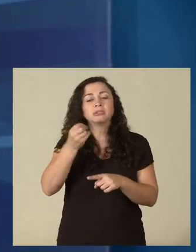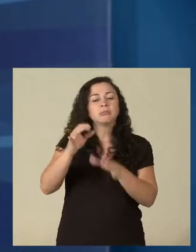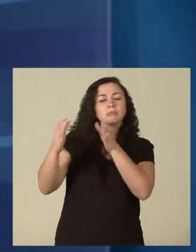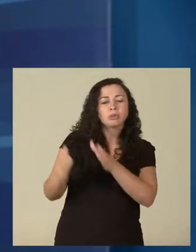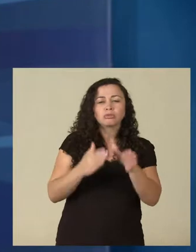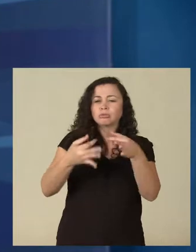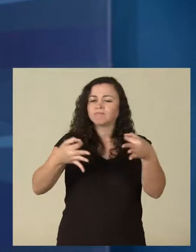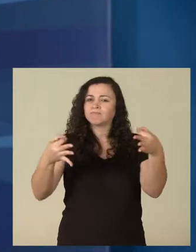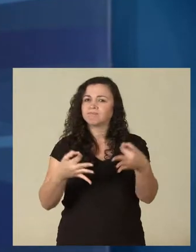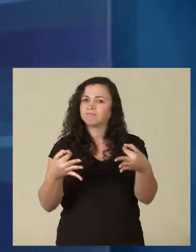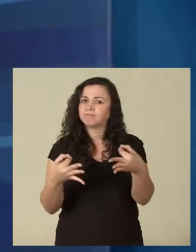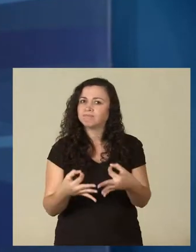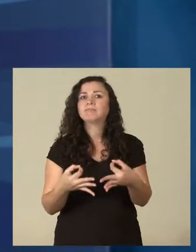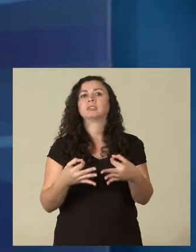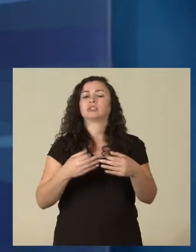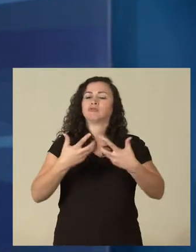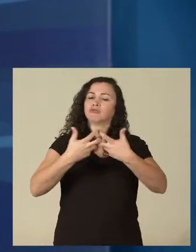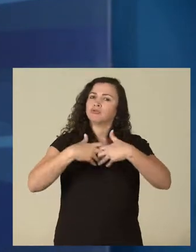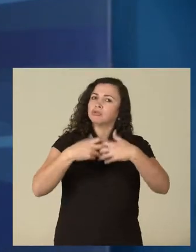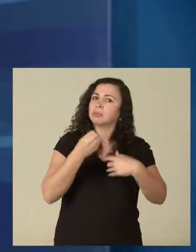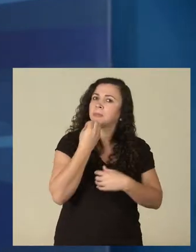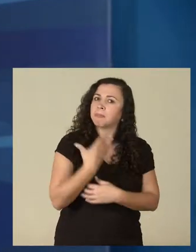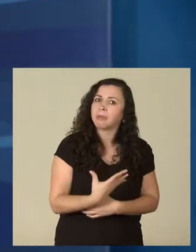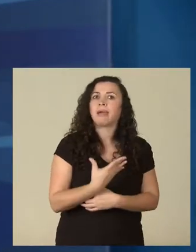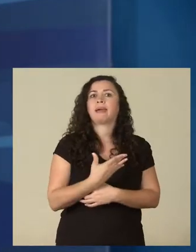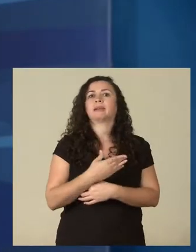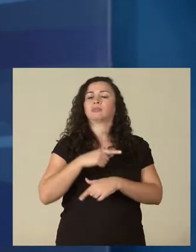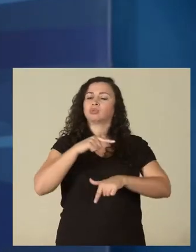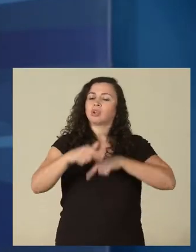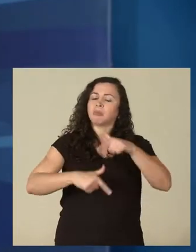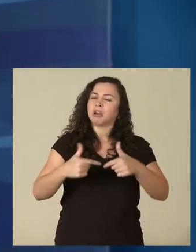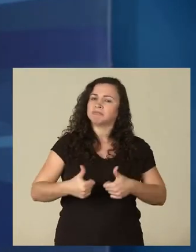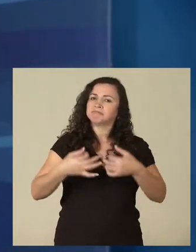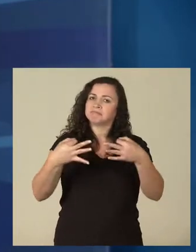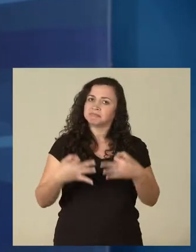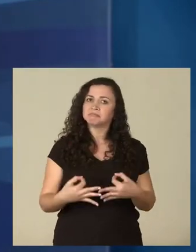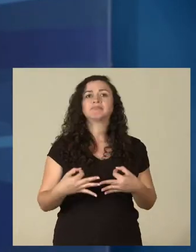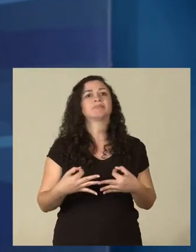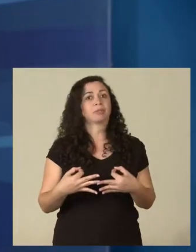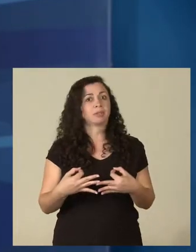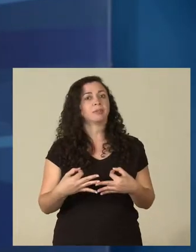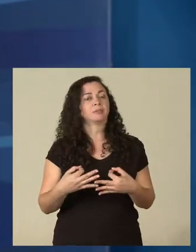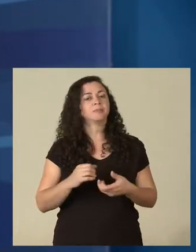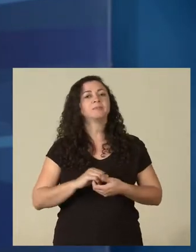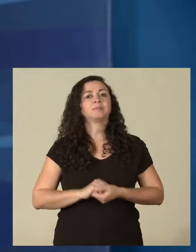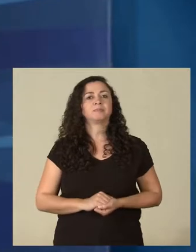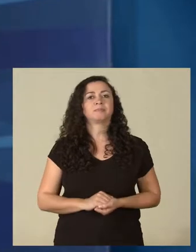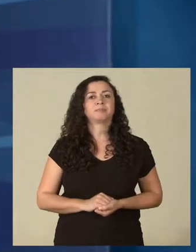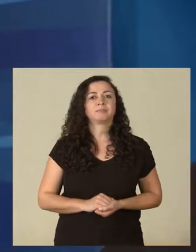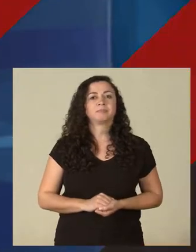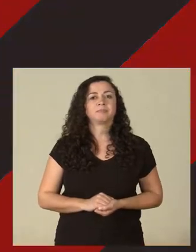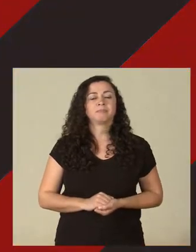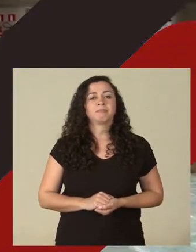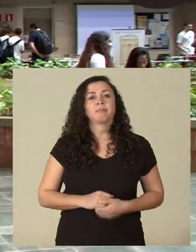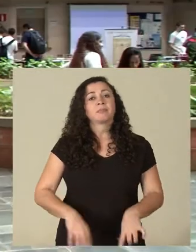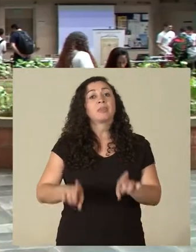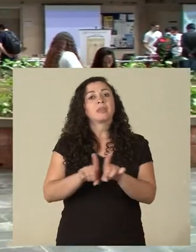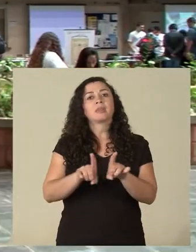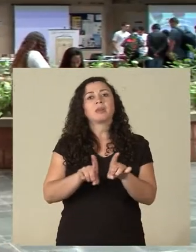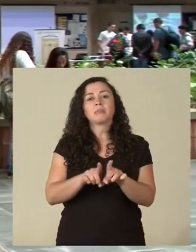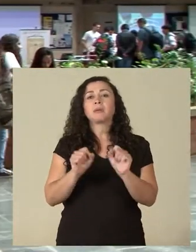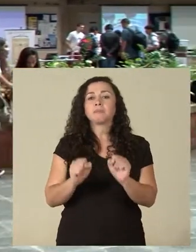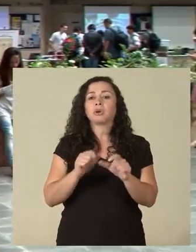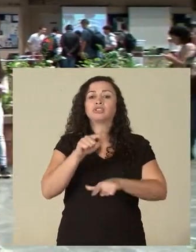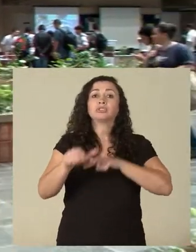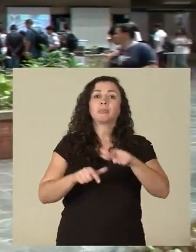produção está sendo adequada, se ela está sendo feita de forma eficiente. Ele também